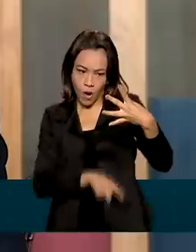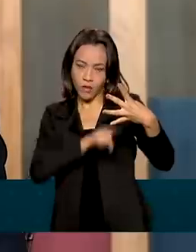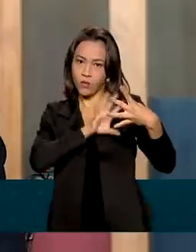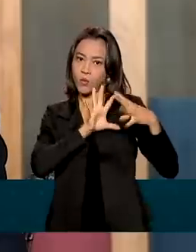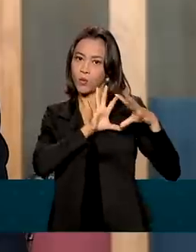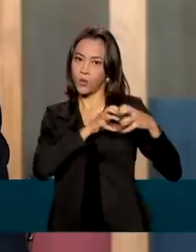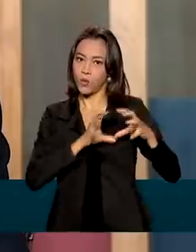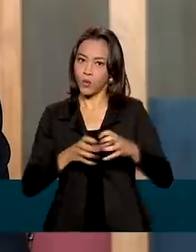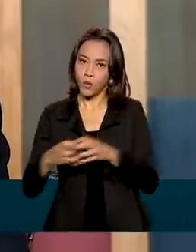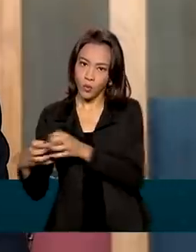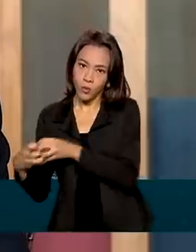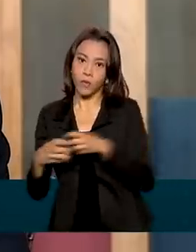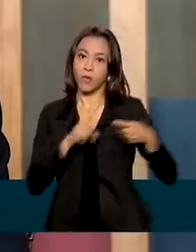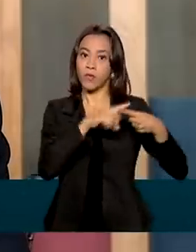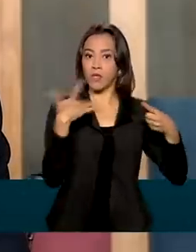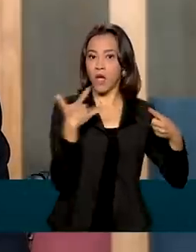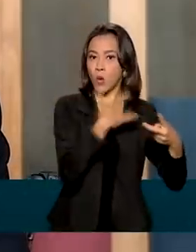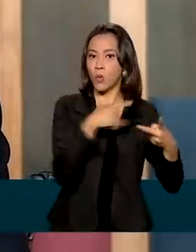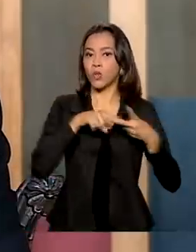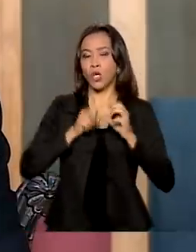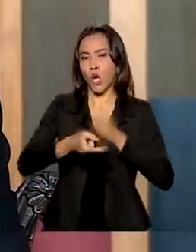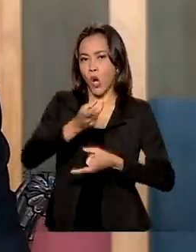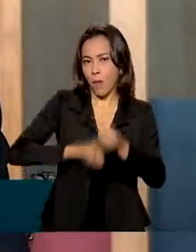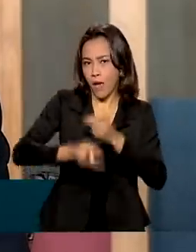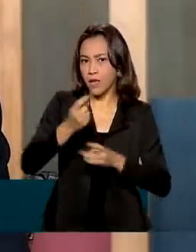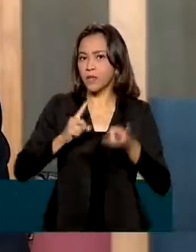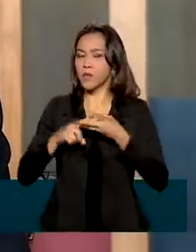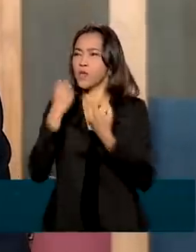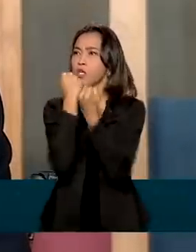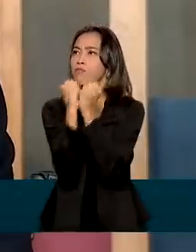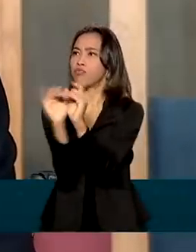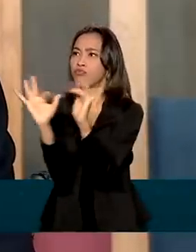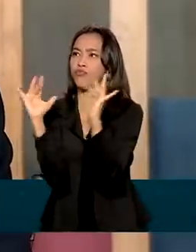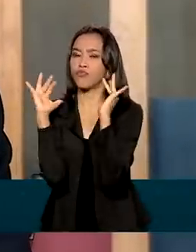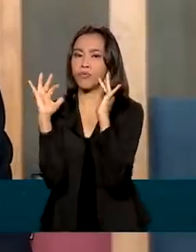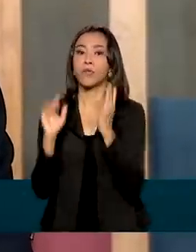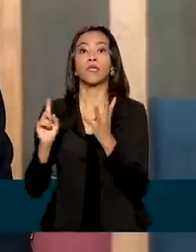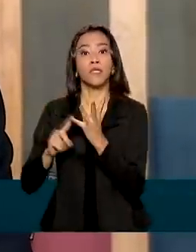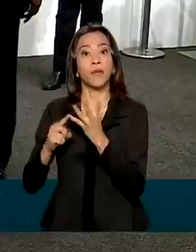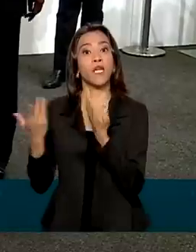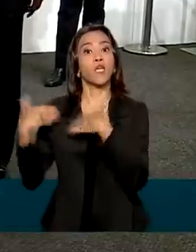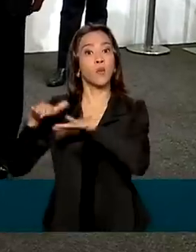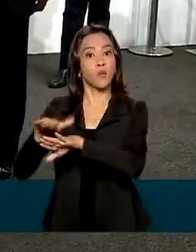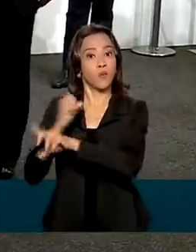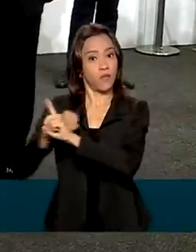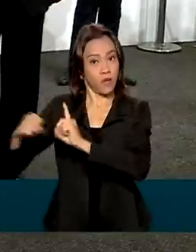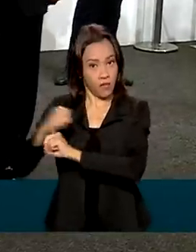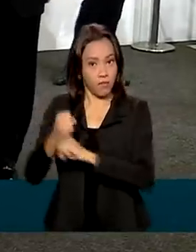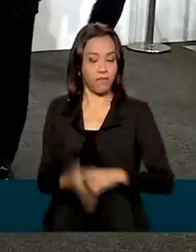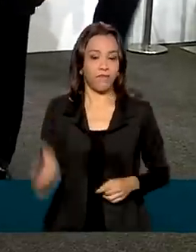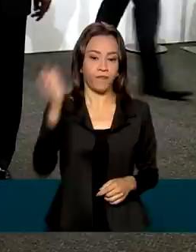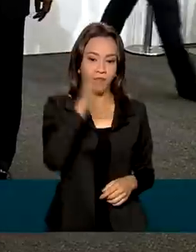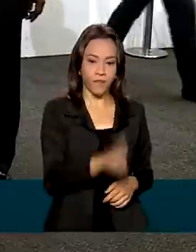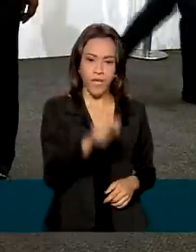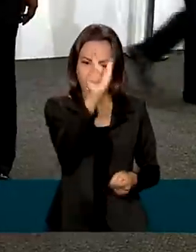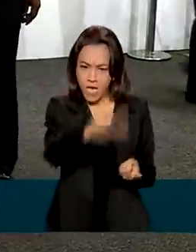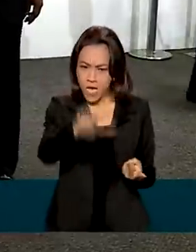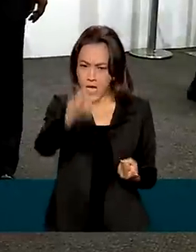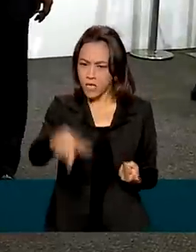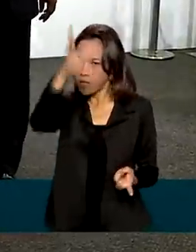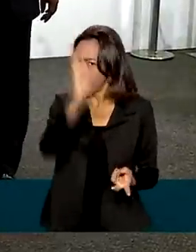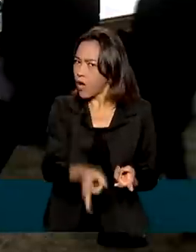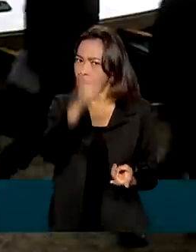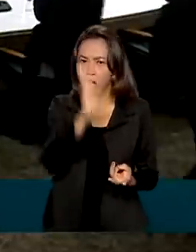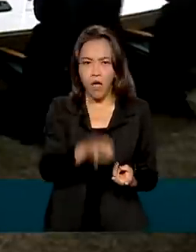Saúde, comércio e comércio e ambiente e quatro, a questão da inclusão social. Além dos membros permanentes,